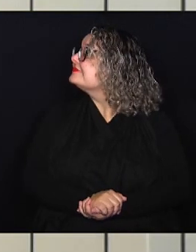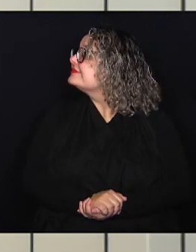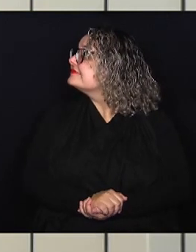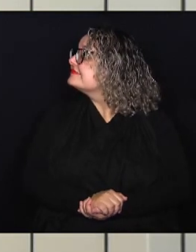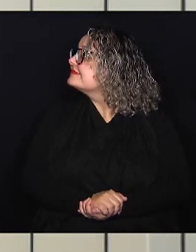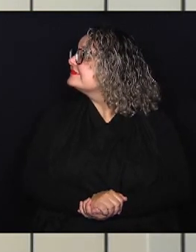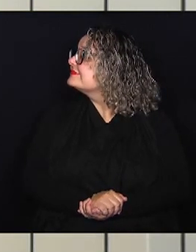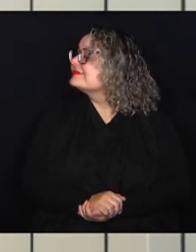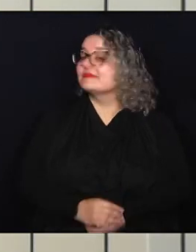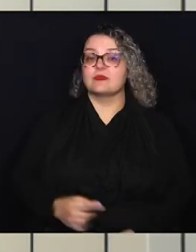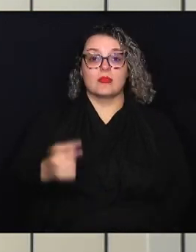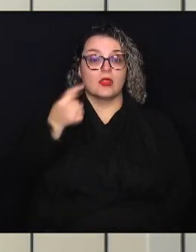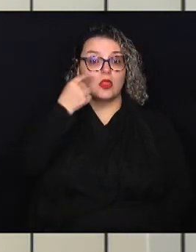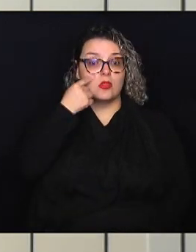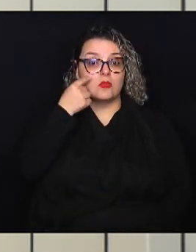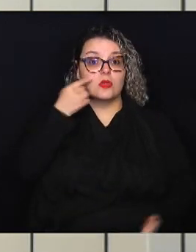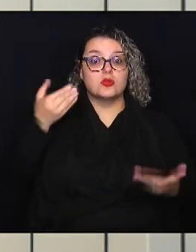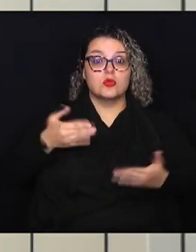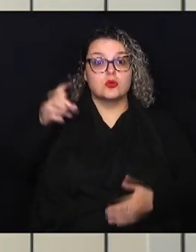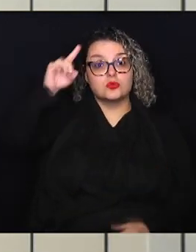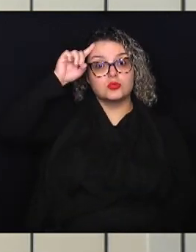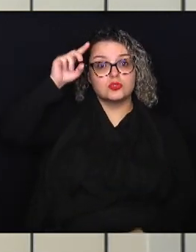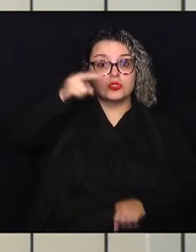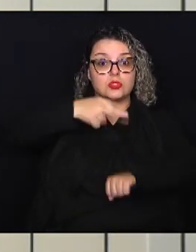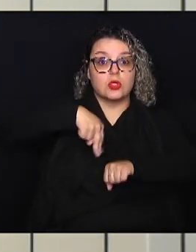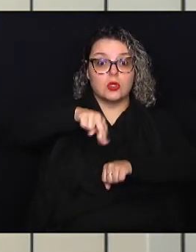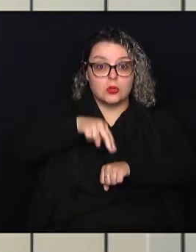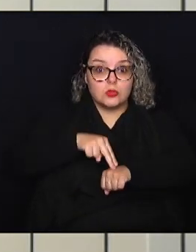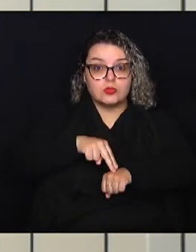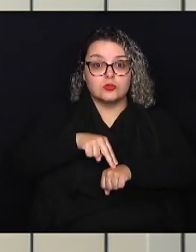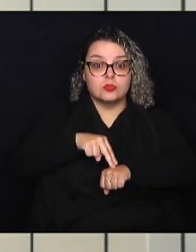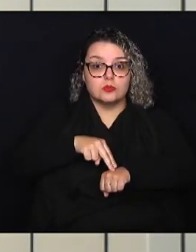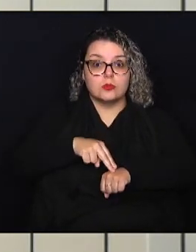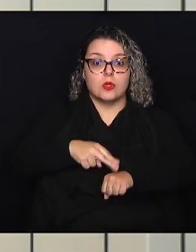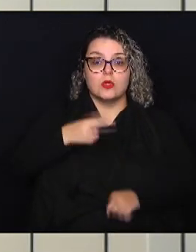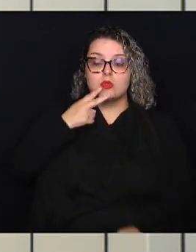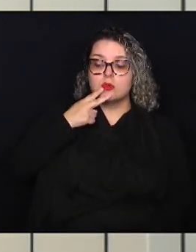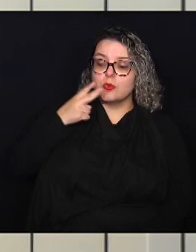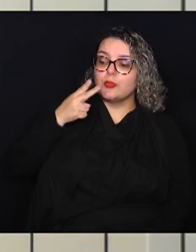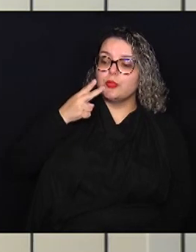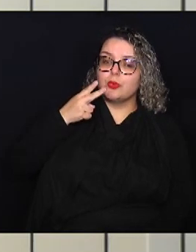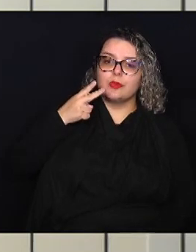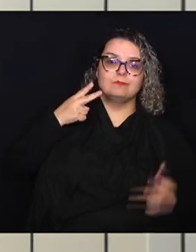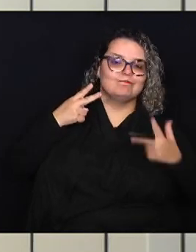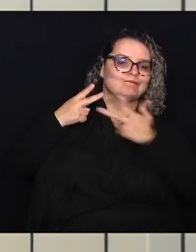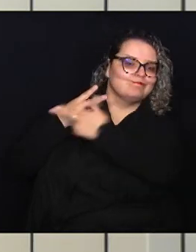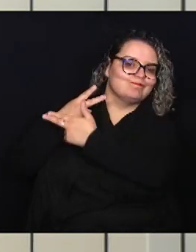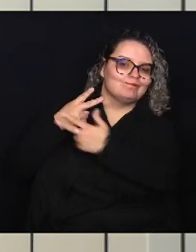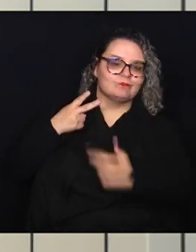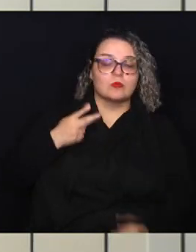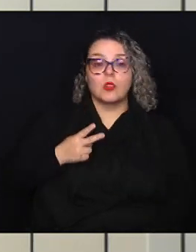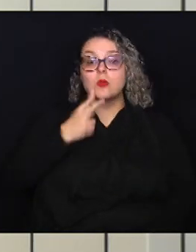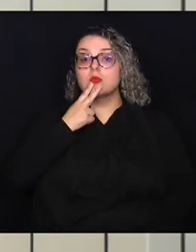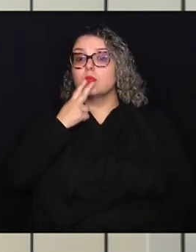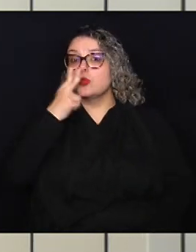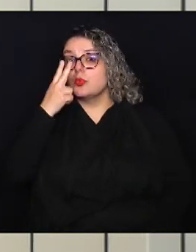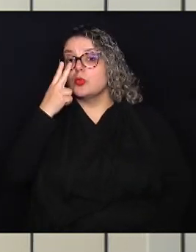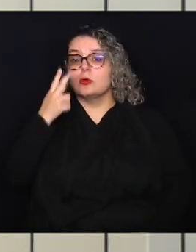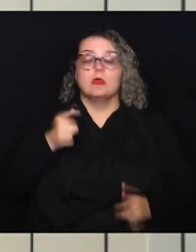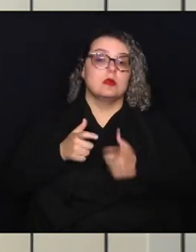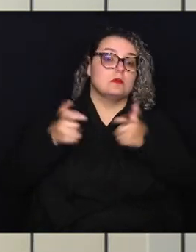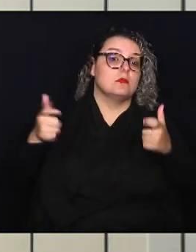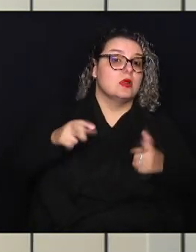E olha só, hoje é o Dia Nacional de Combate ao Fumo, já que o cigarro é a maior causa de morte,